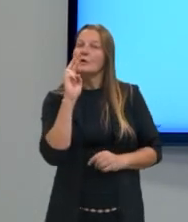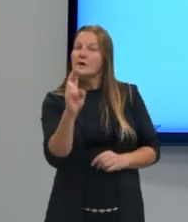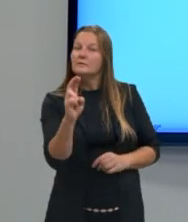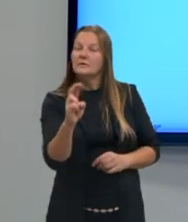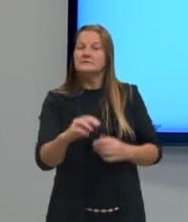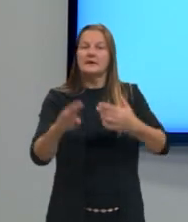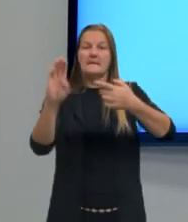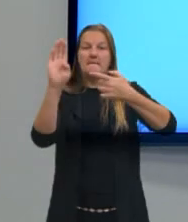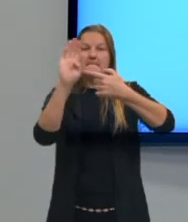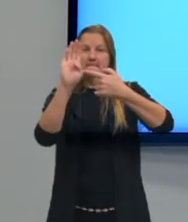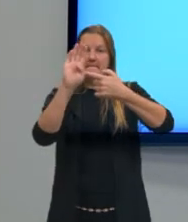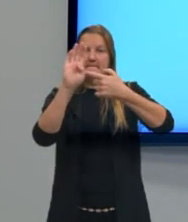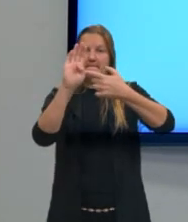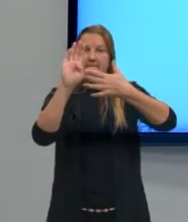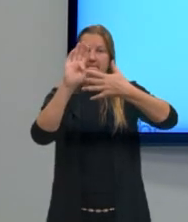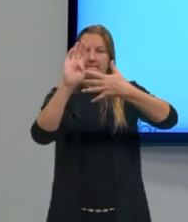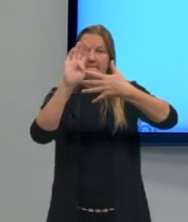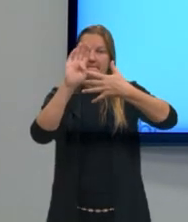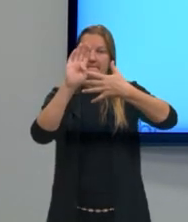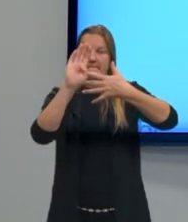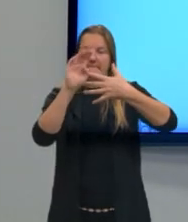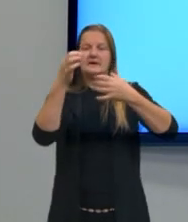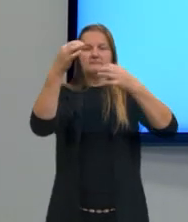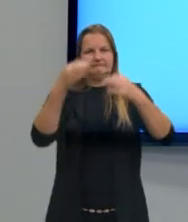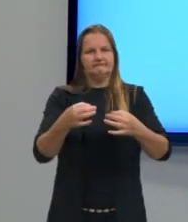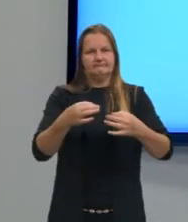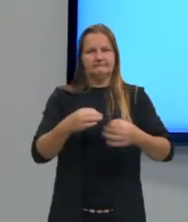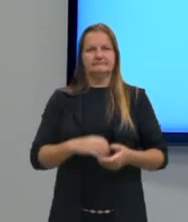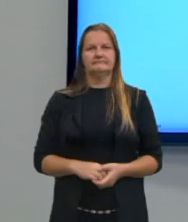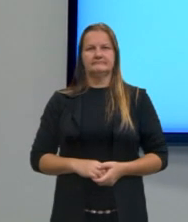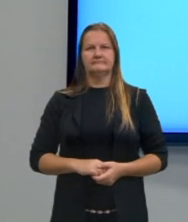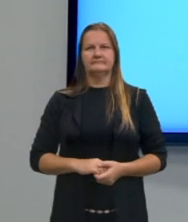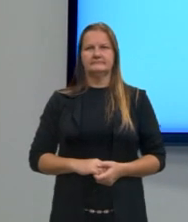letra B como resposta correta da nossa questão.